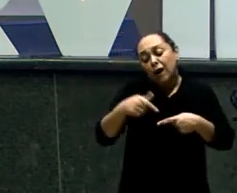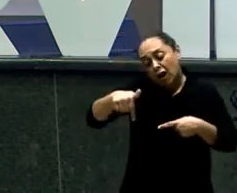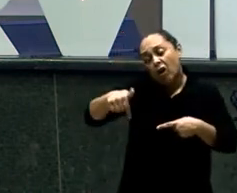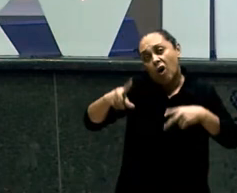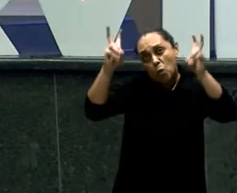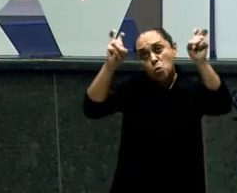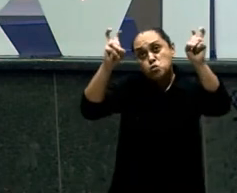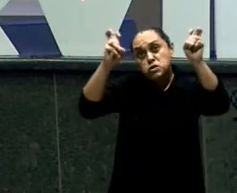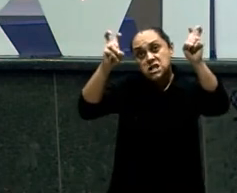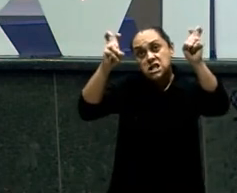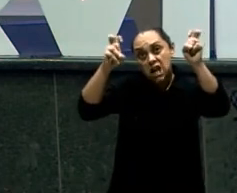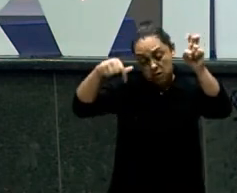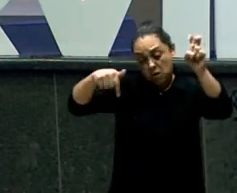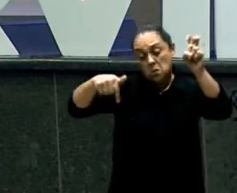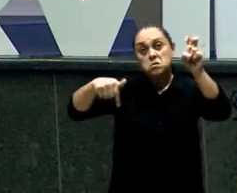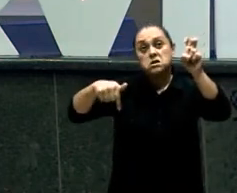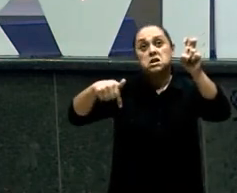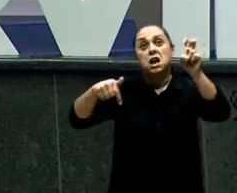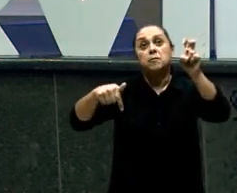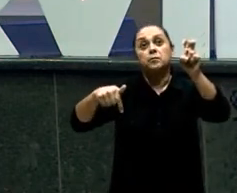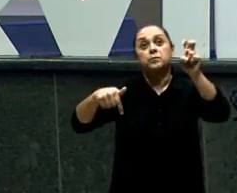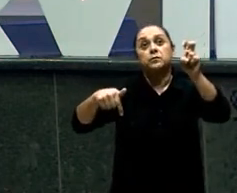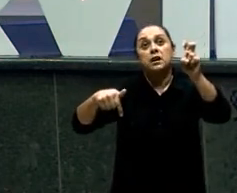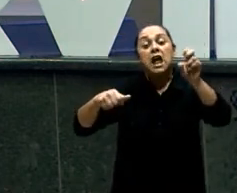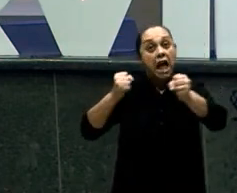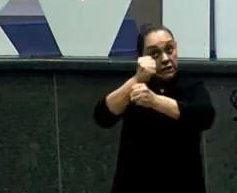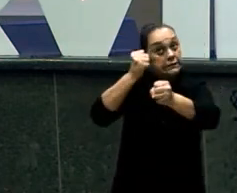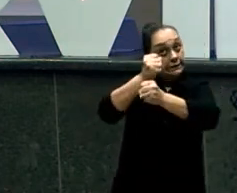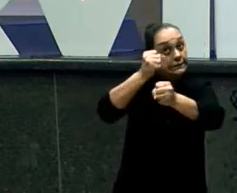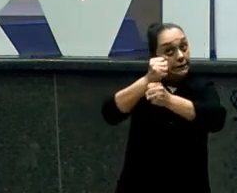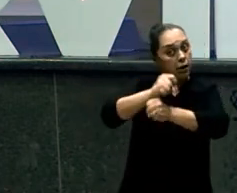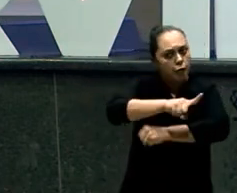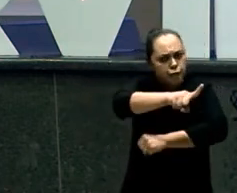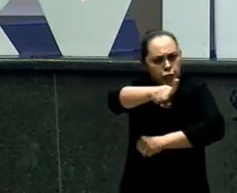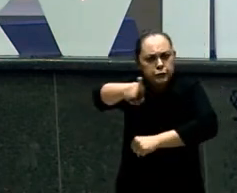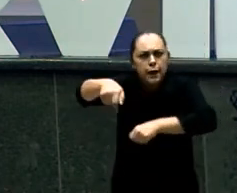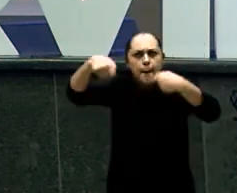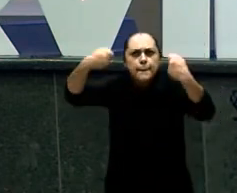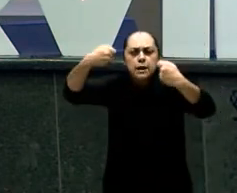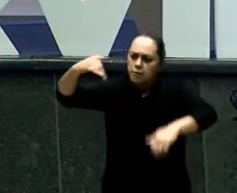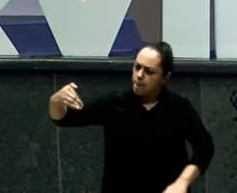É muito Simples Eu chegar aqui E dizer assim Para você Esse ano Será o ano Do crescimento Quem recebe